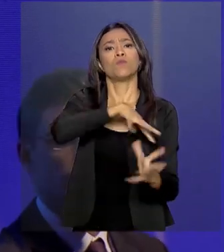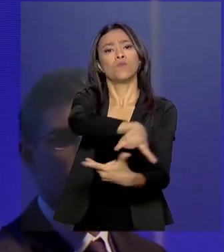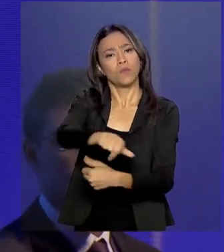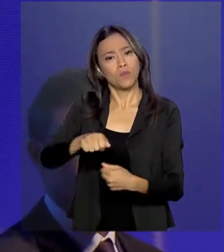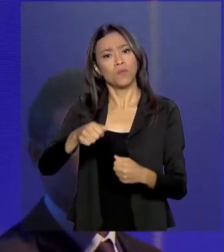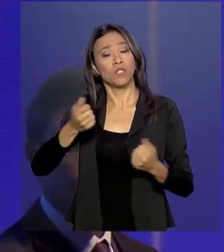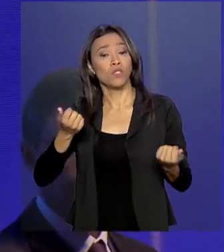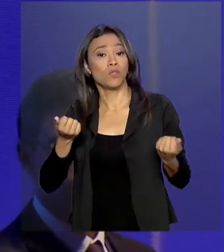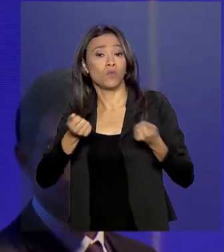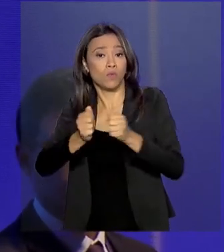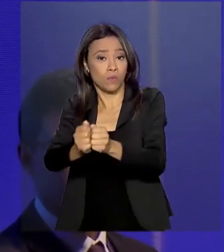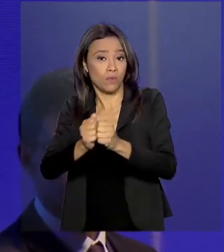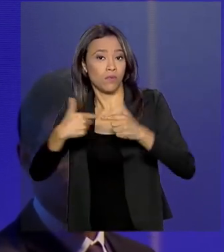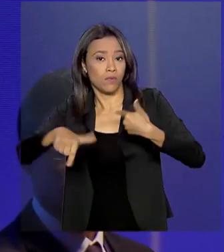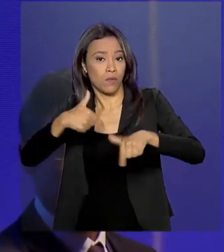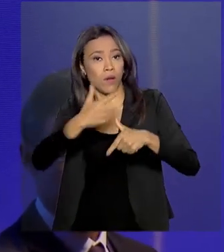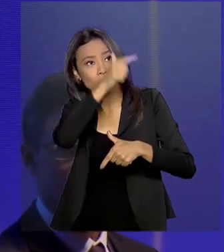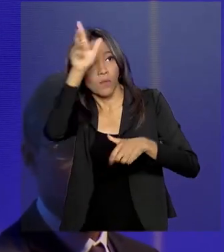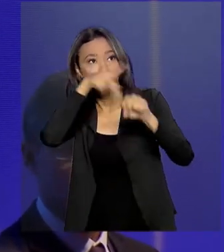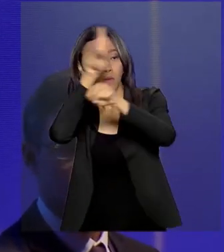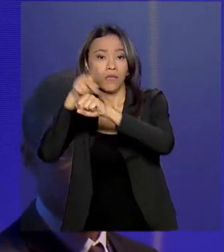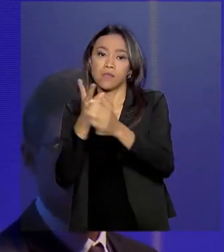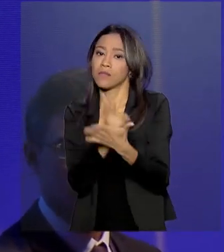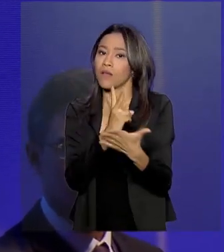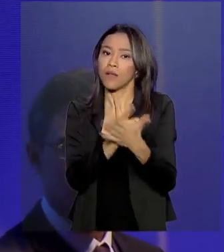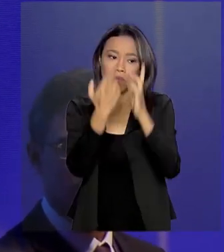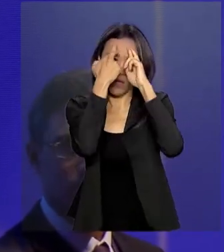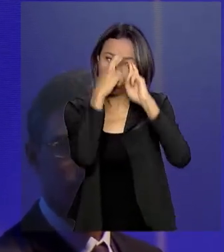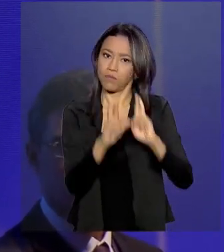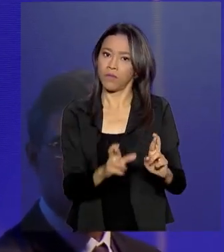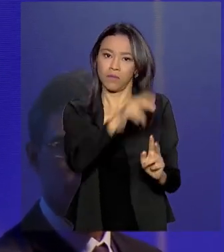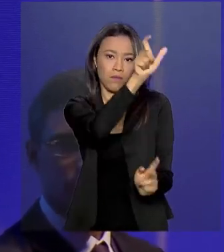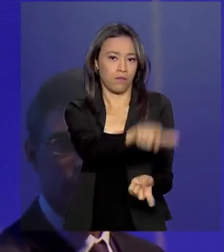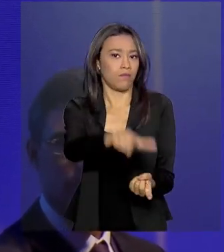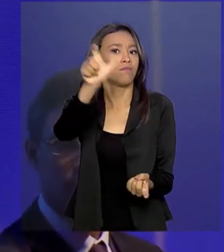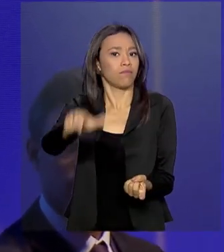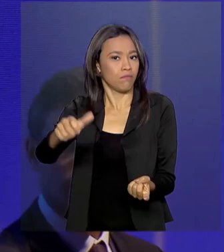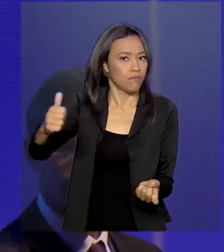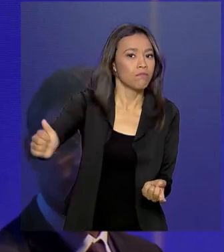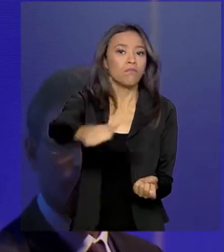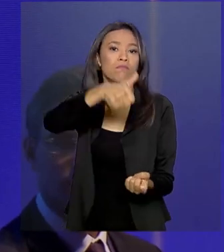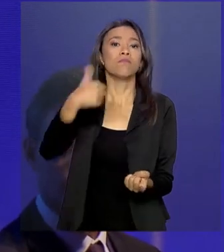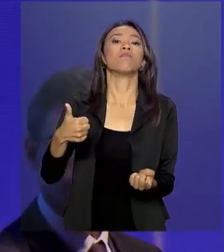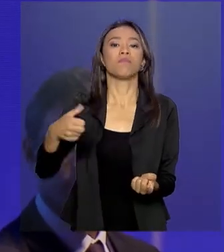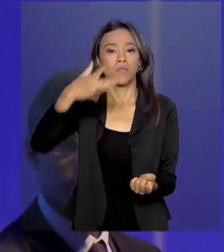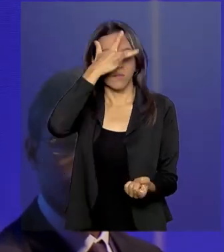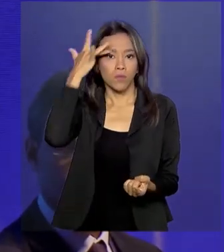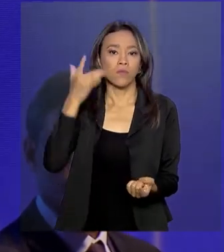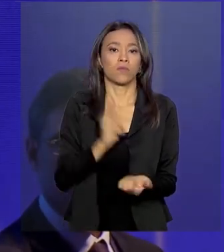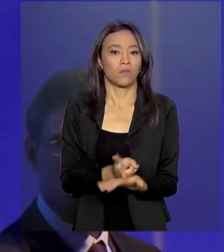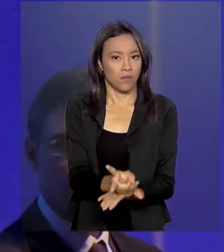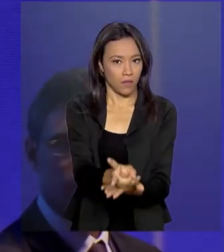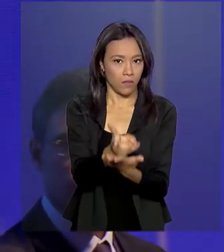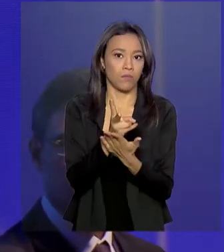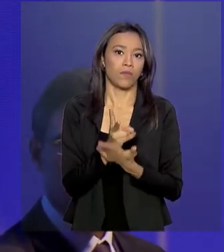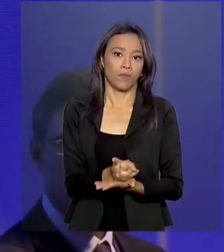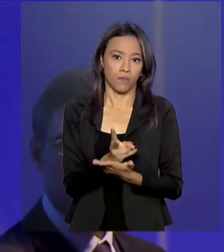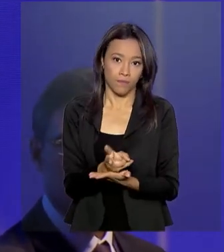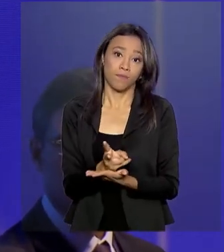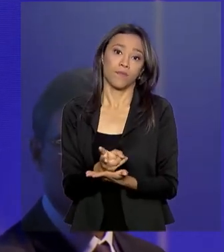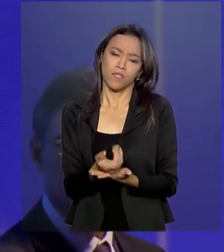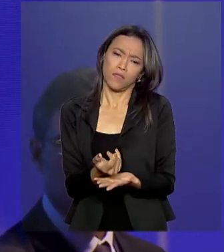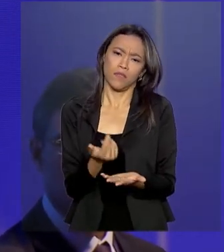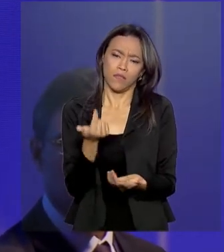países. Sempre colocando o ser humano em primeiro lugar e lembrando sempre de fazer as coisas de forma